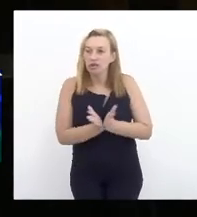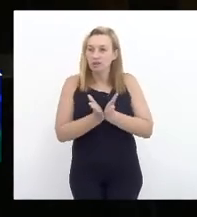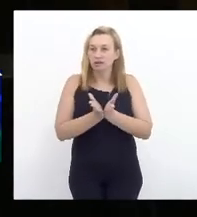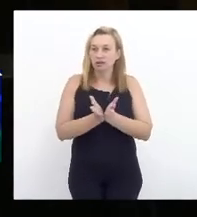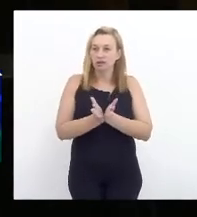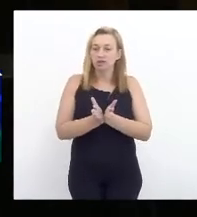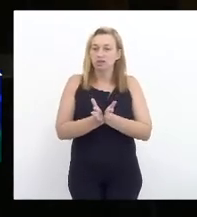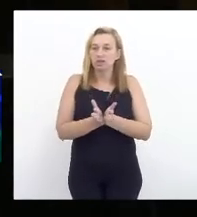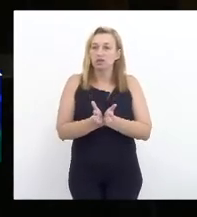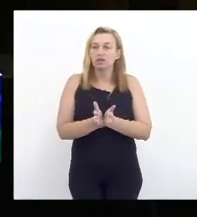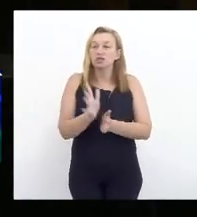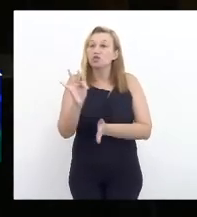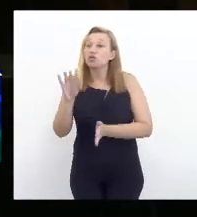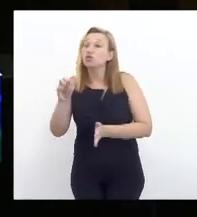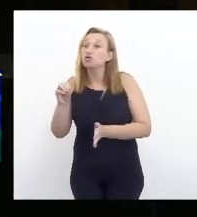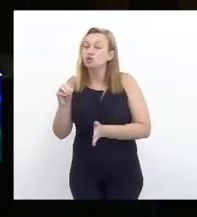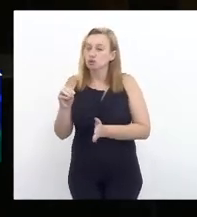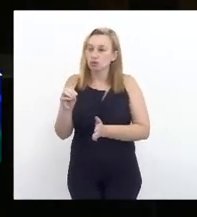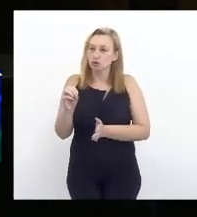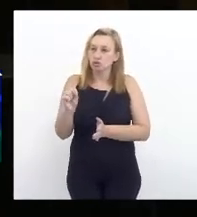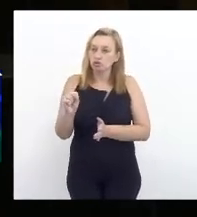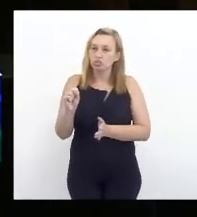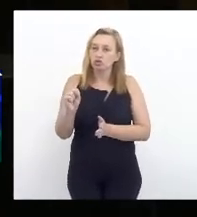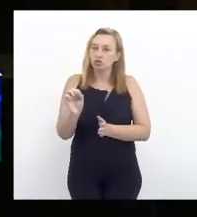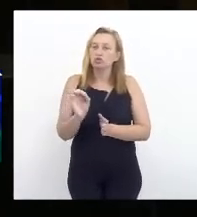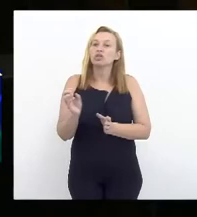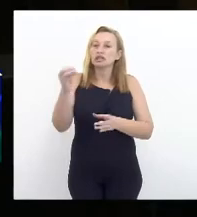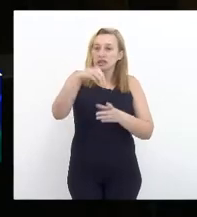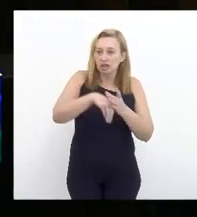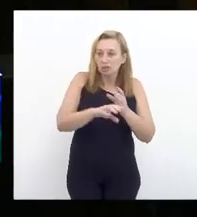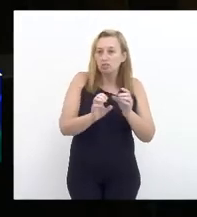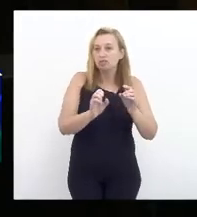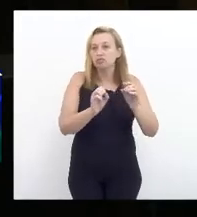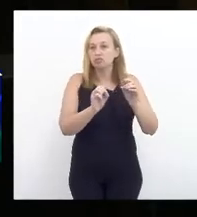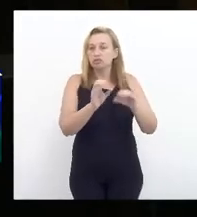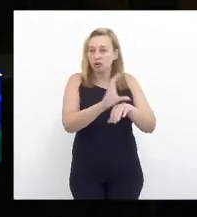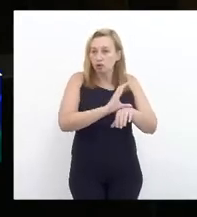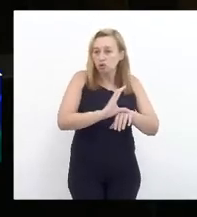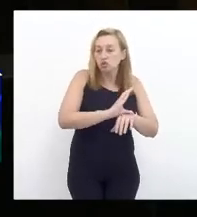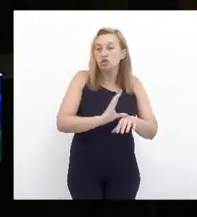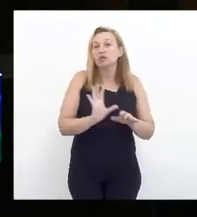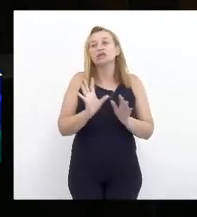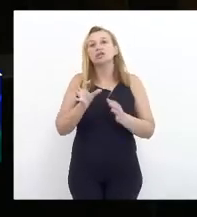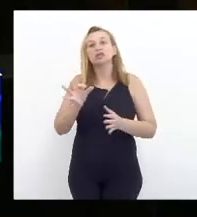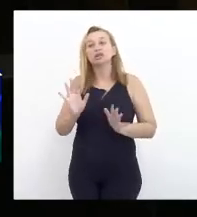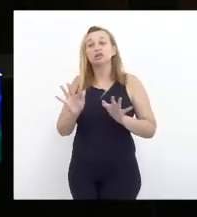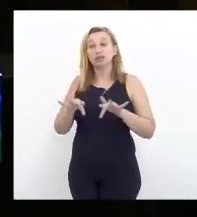porque são fundos previstos na Constituição. E, finalmente,